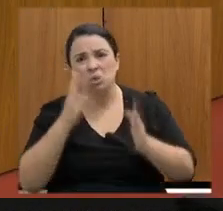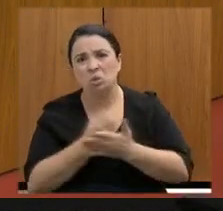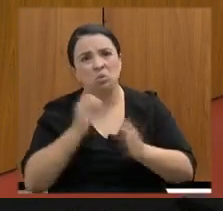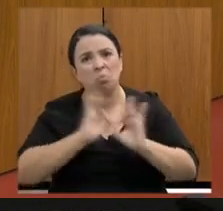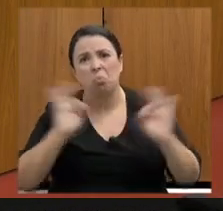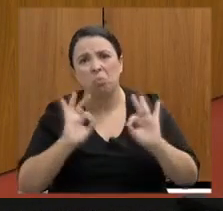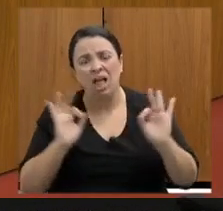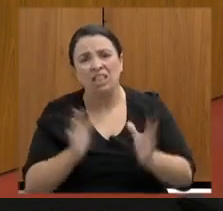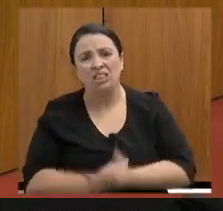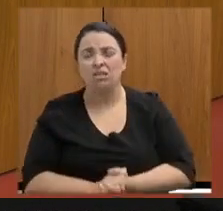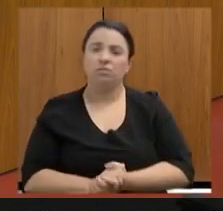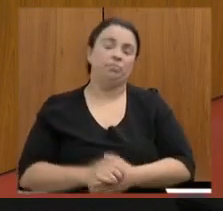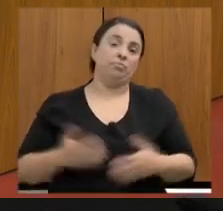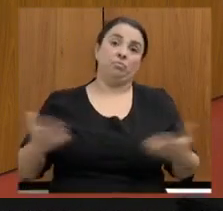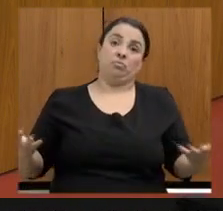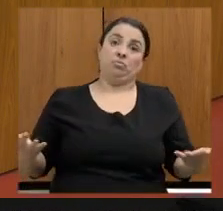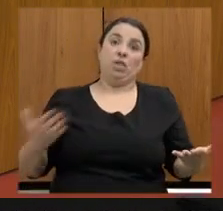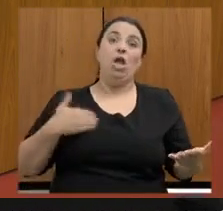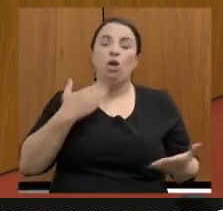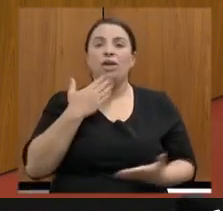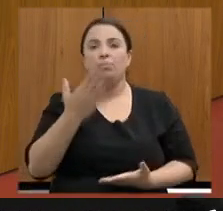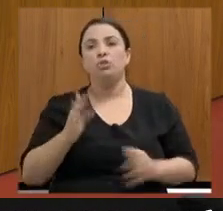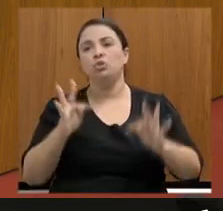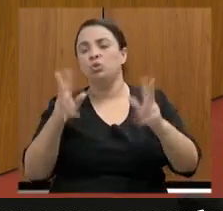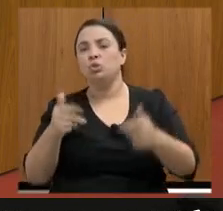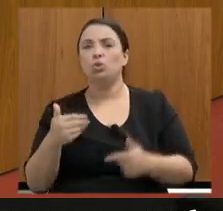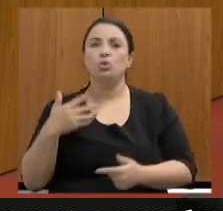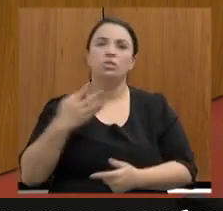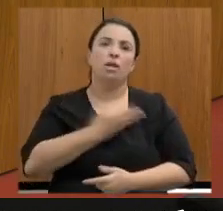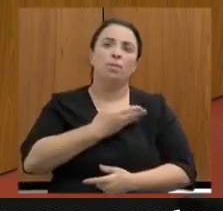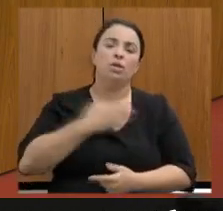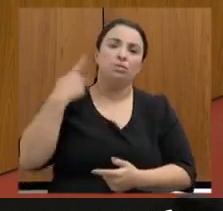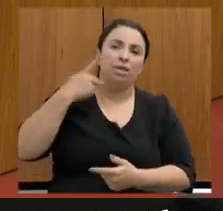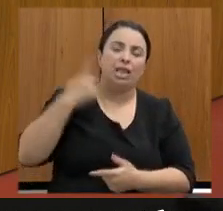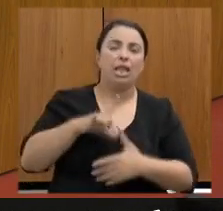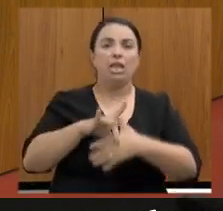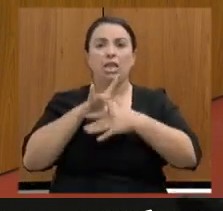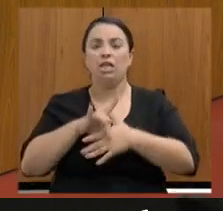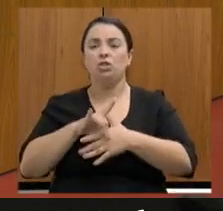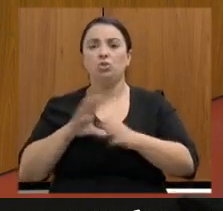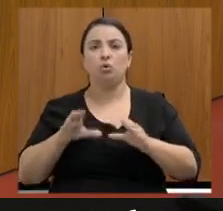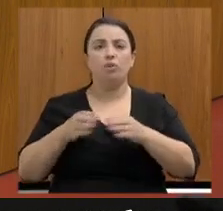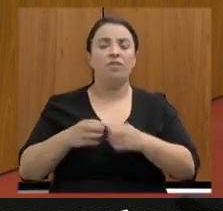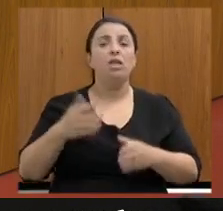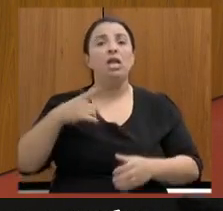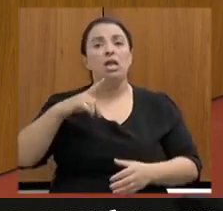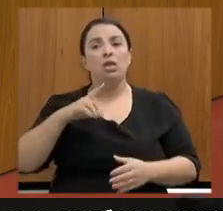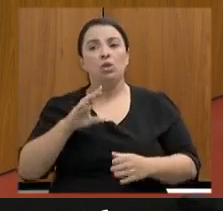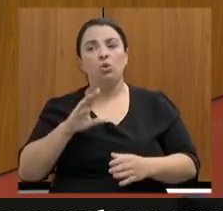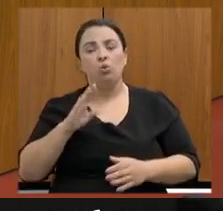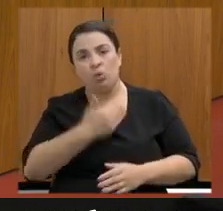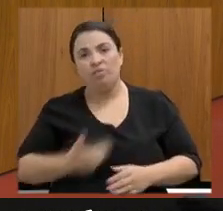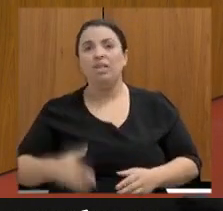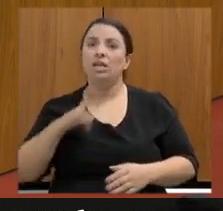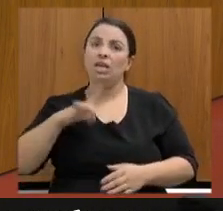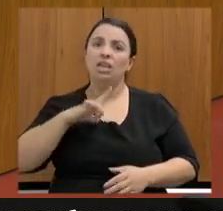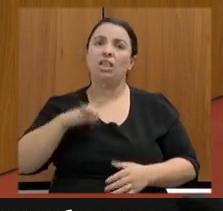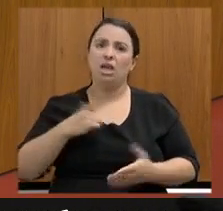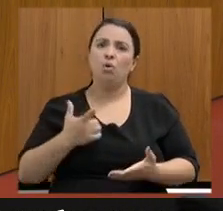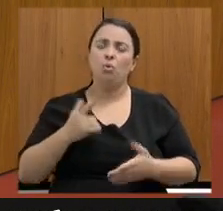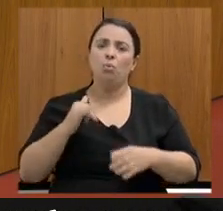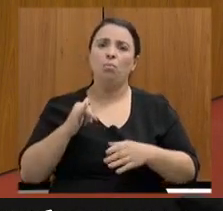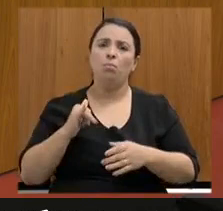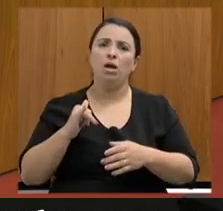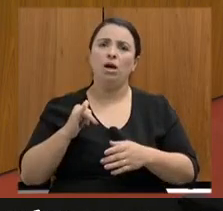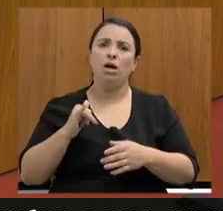É, presidente, eu sugiro. Então eu gostaria de pedir aos colegas parlamentares, líderes do governo, que nós pudéssemos chegar no entendimento em relação a essa dinâmica.